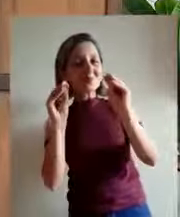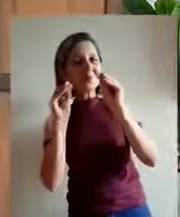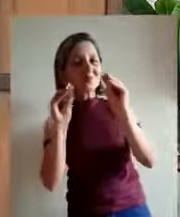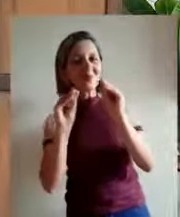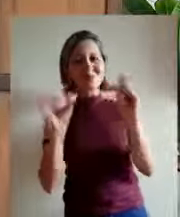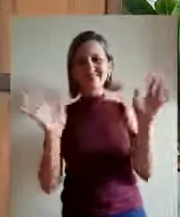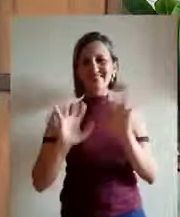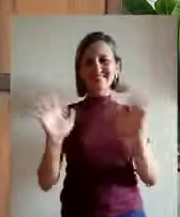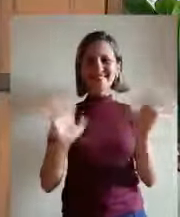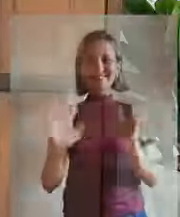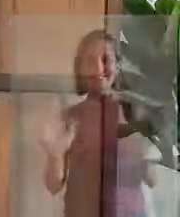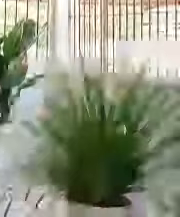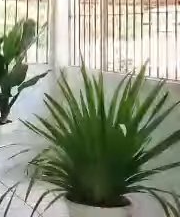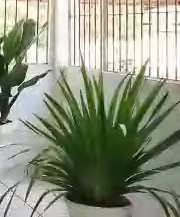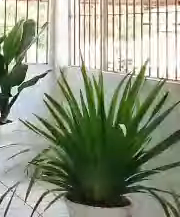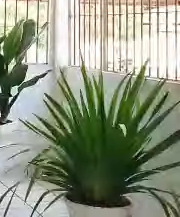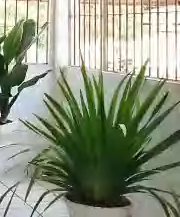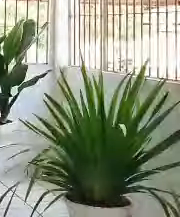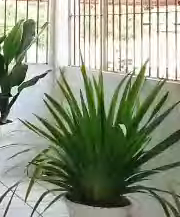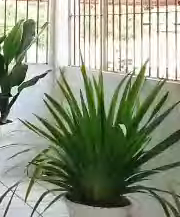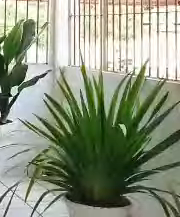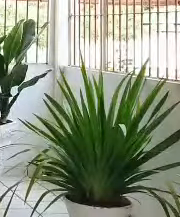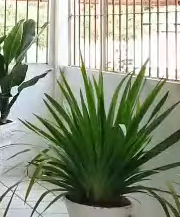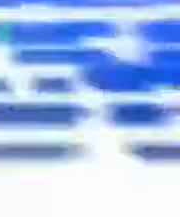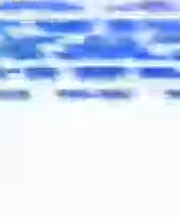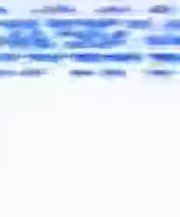próxima! Tchau!